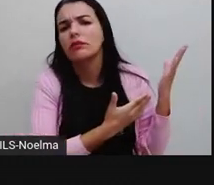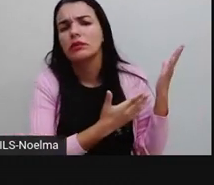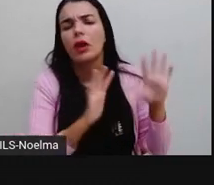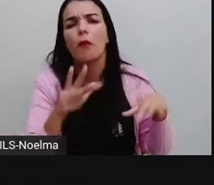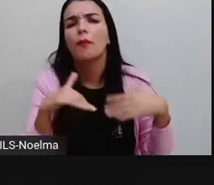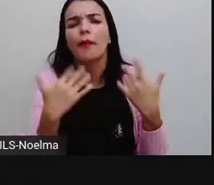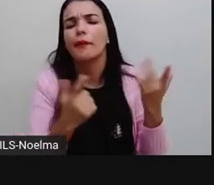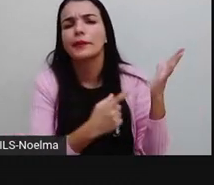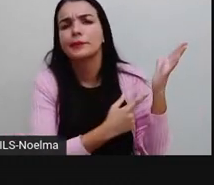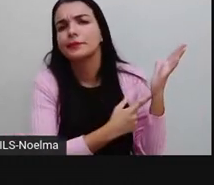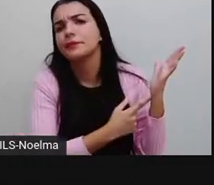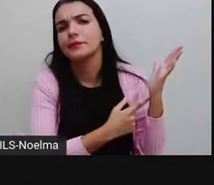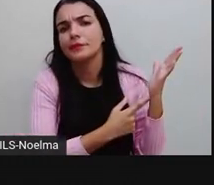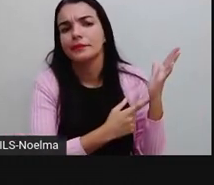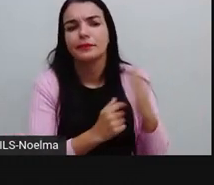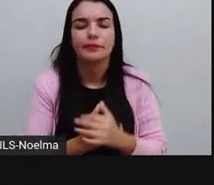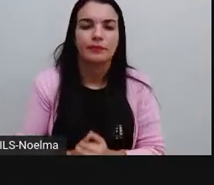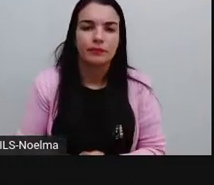gráfico é esse?